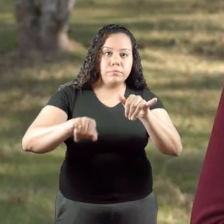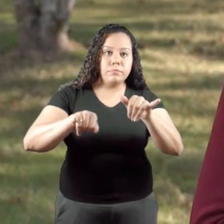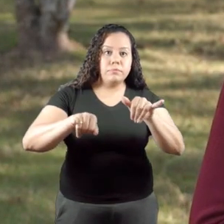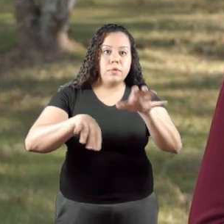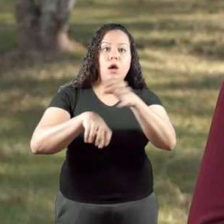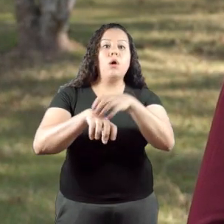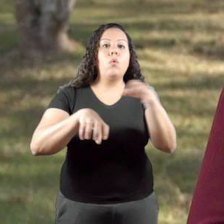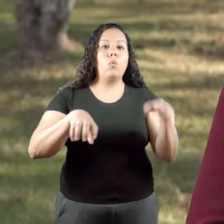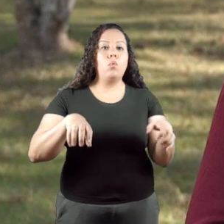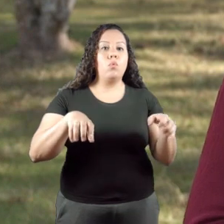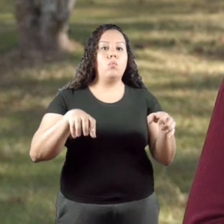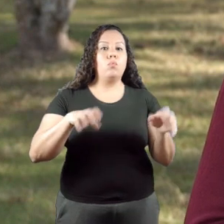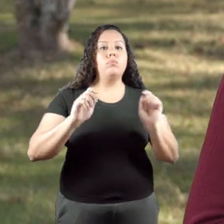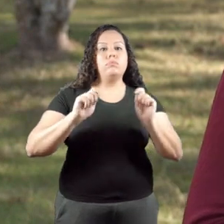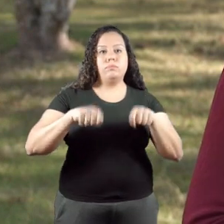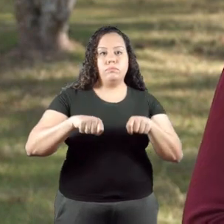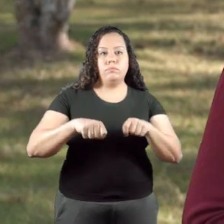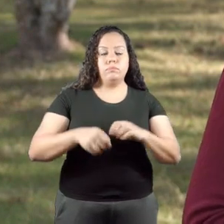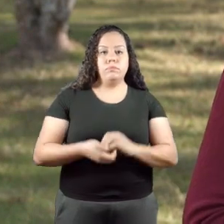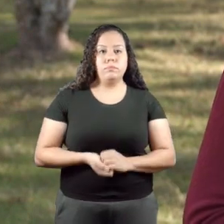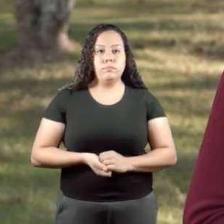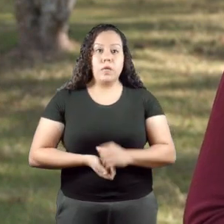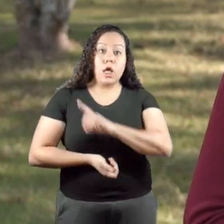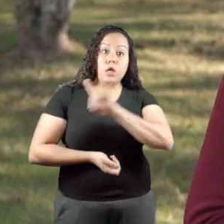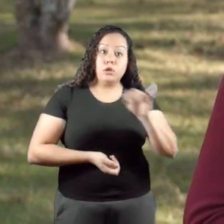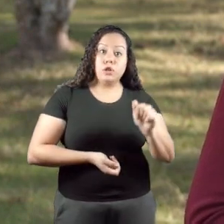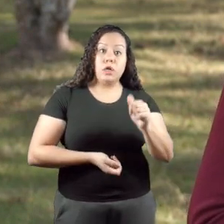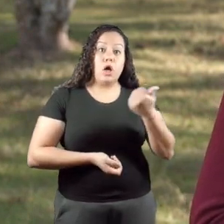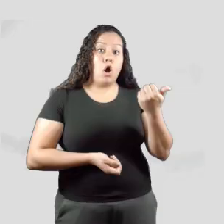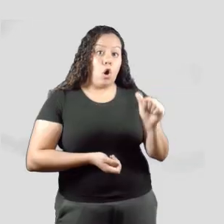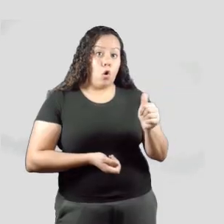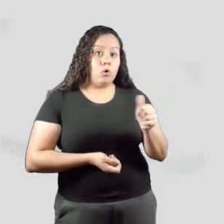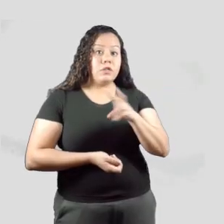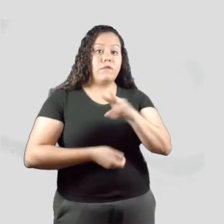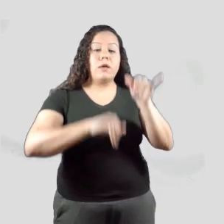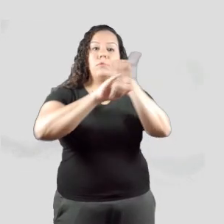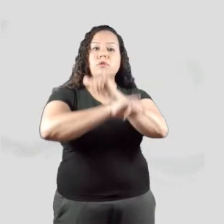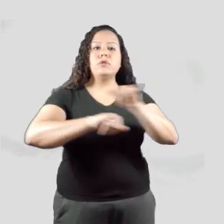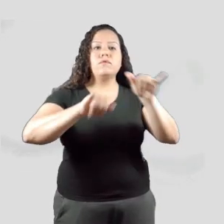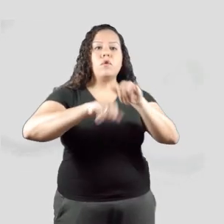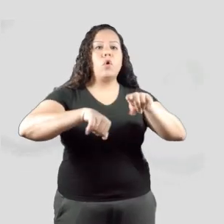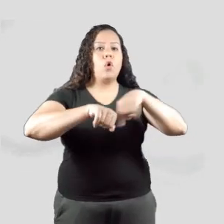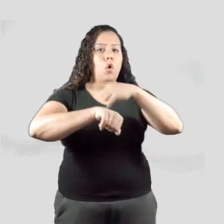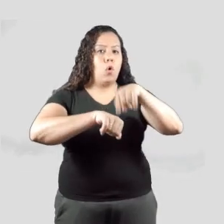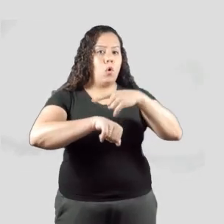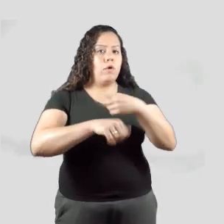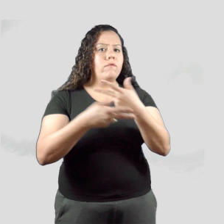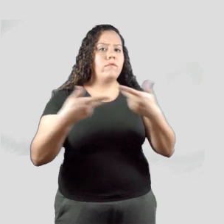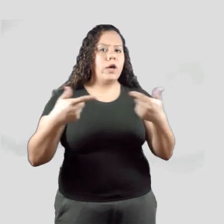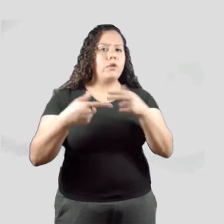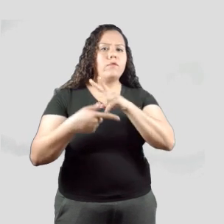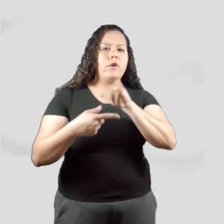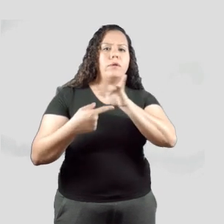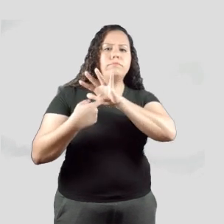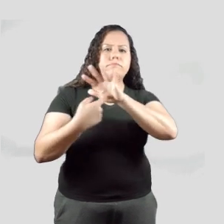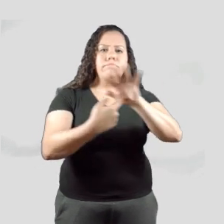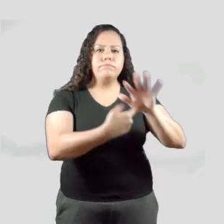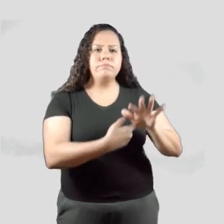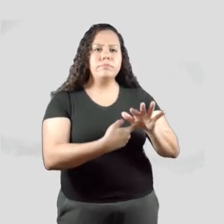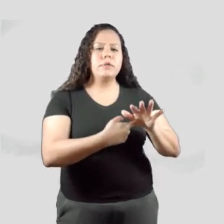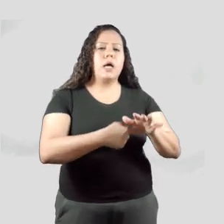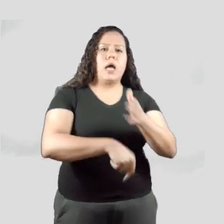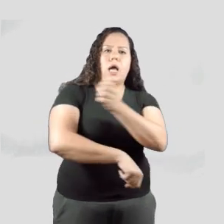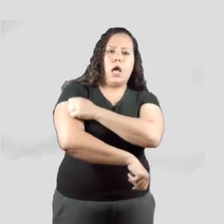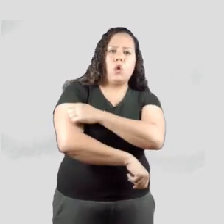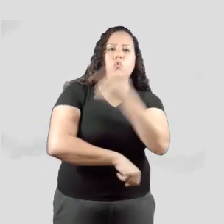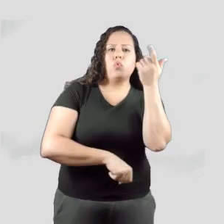serão oferecidas no formato do ensino remoto emergencial. E no dia 11 haverá a divulgação desses horários para